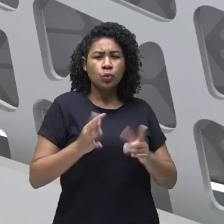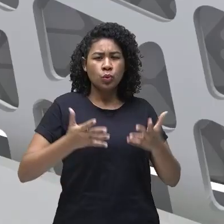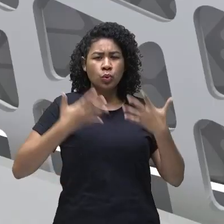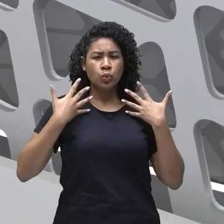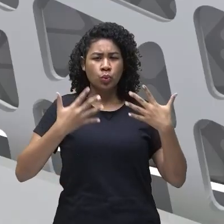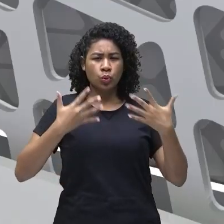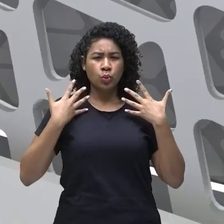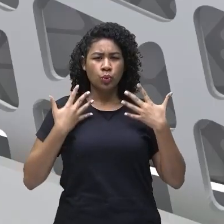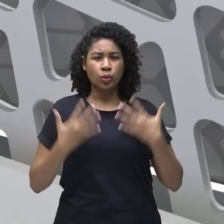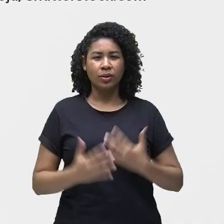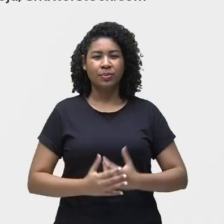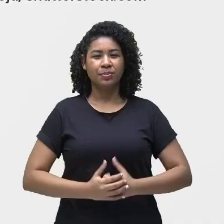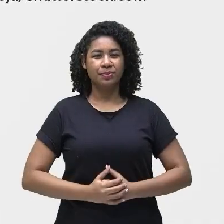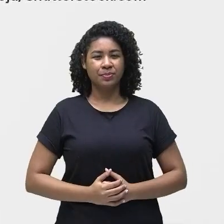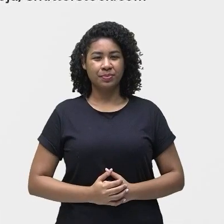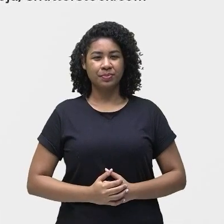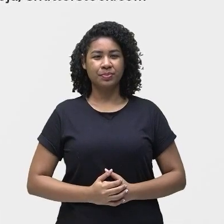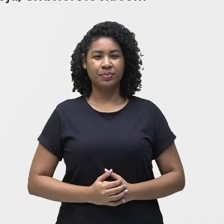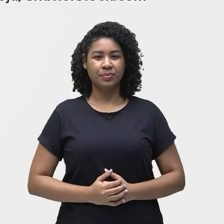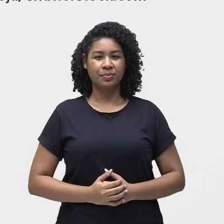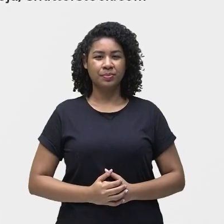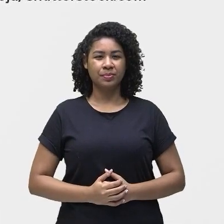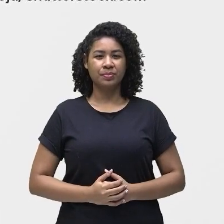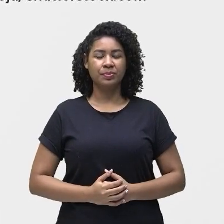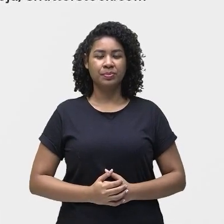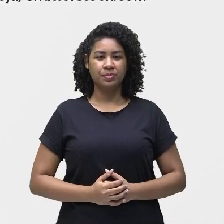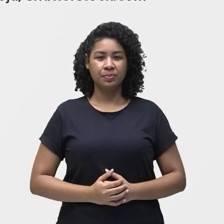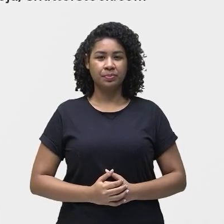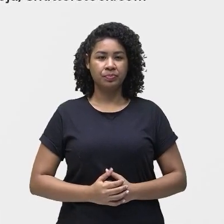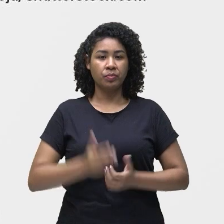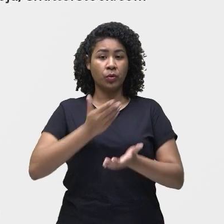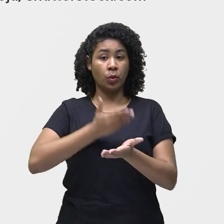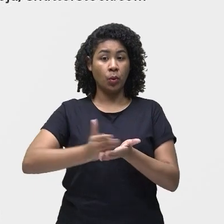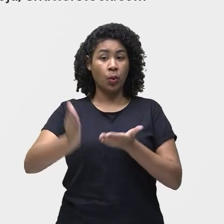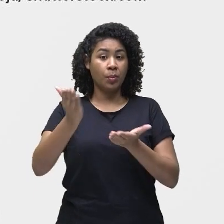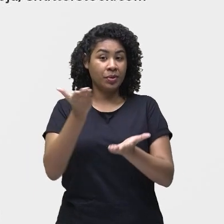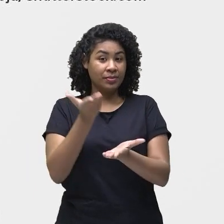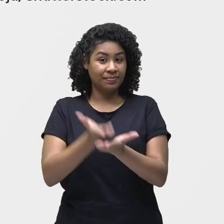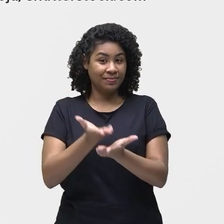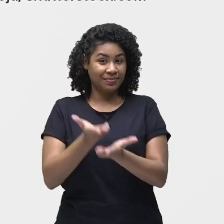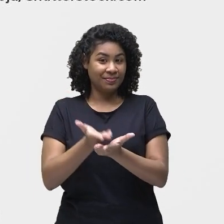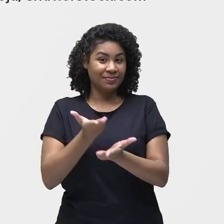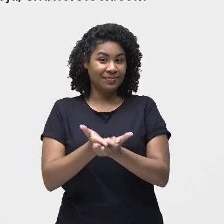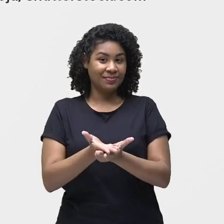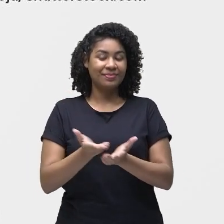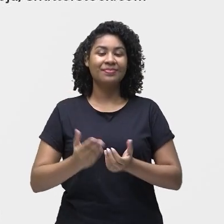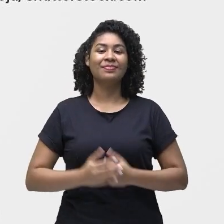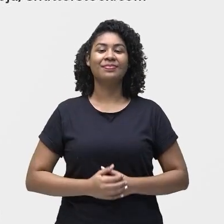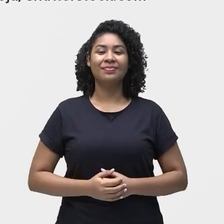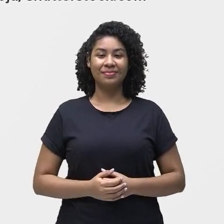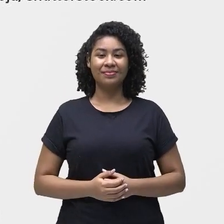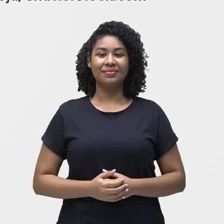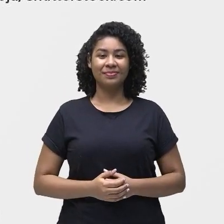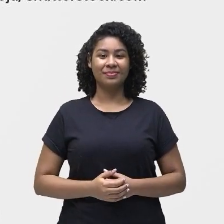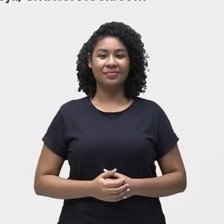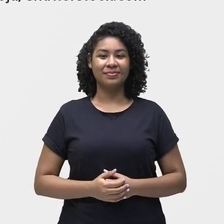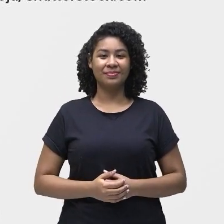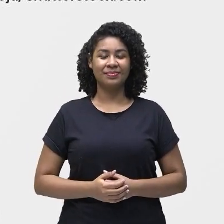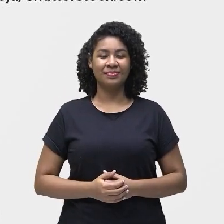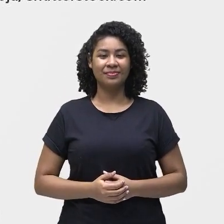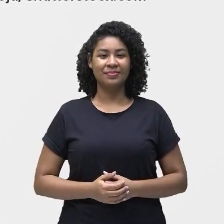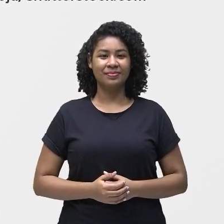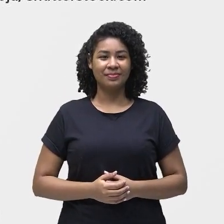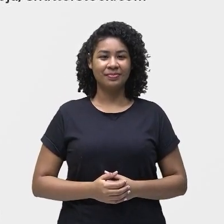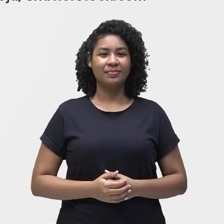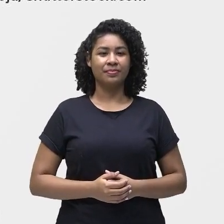Vamos à nossa aula? Iniciando a nossa aula de hoje, nós vamos começar